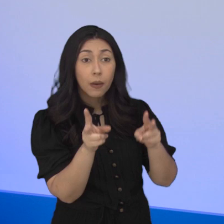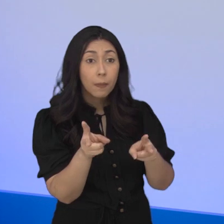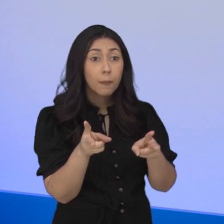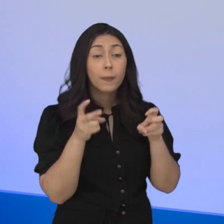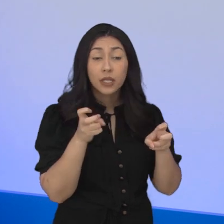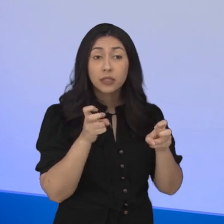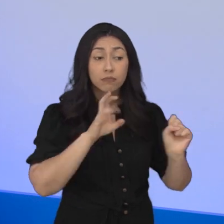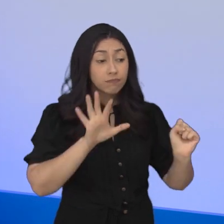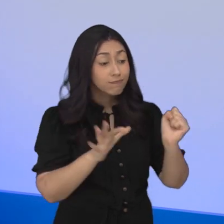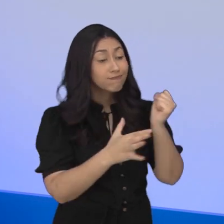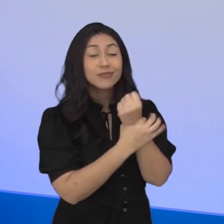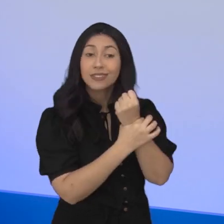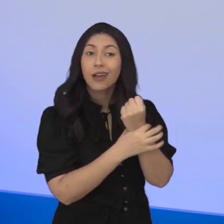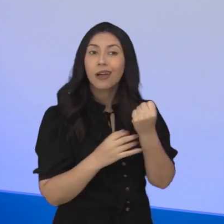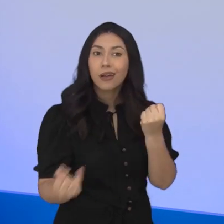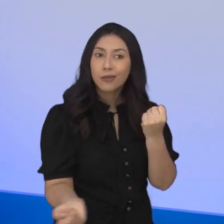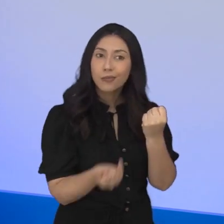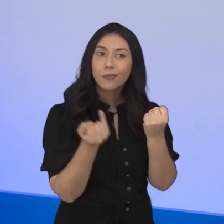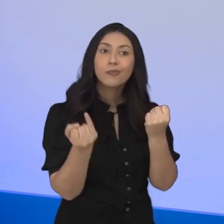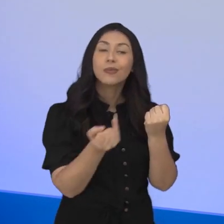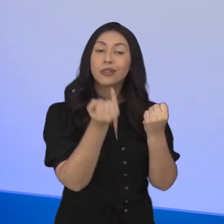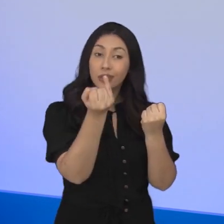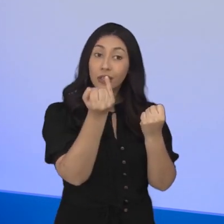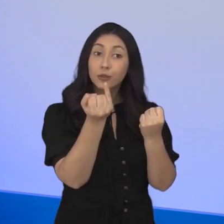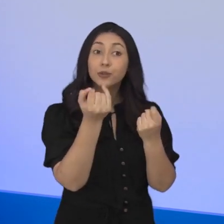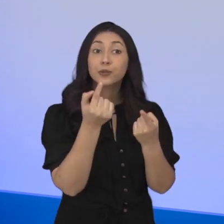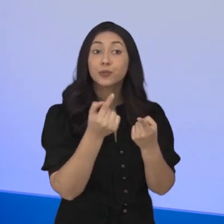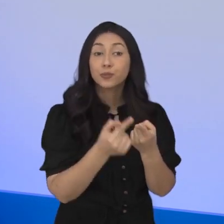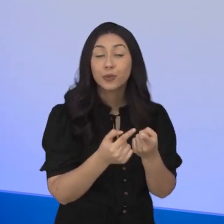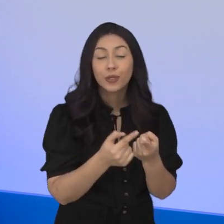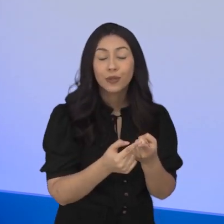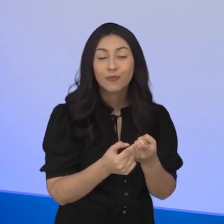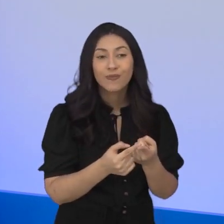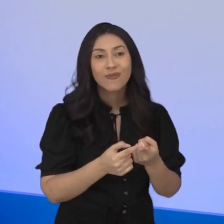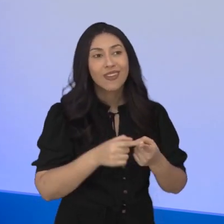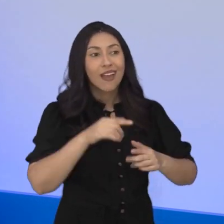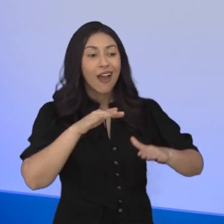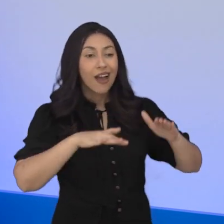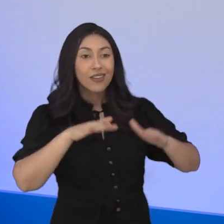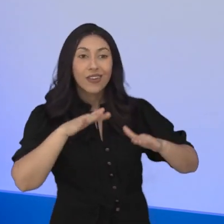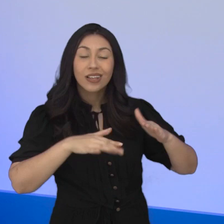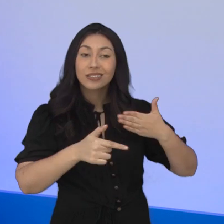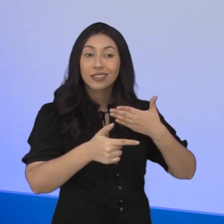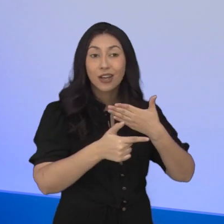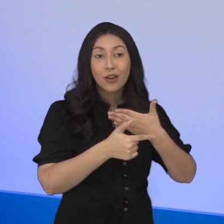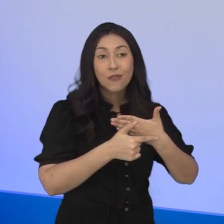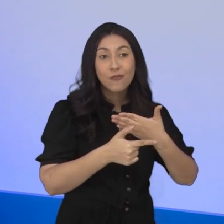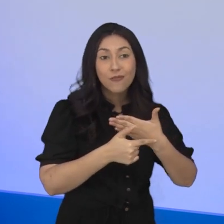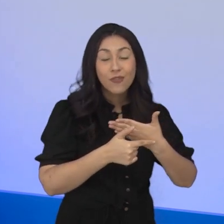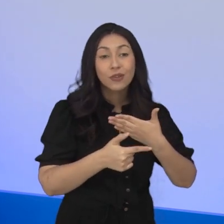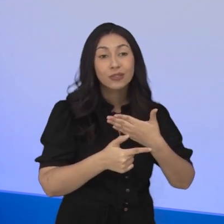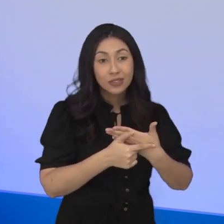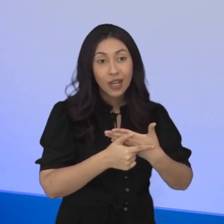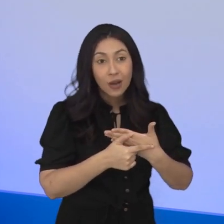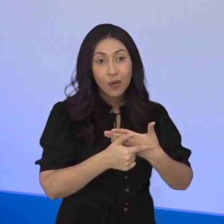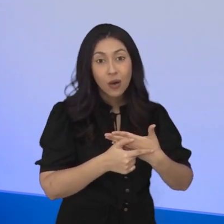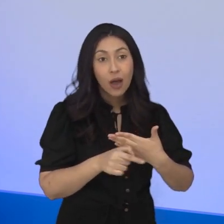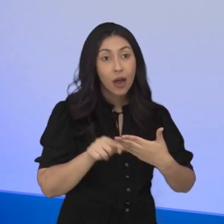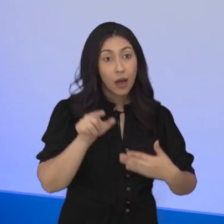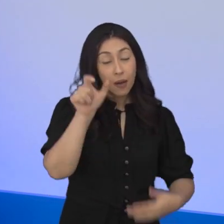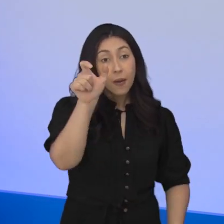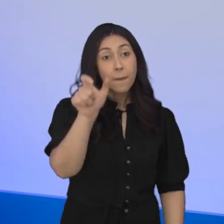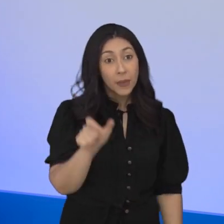percebe que as garantias, elas são importantes. Porque por vezes, dependendo da função, a pessoa